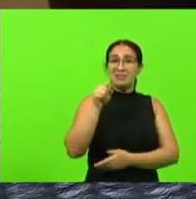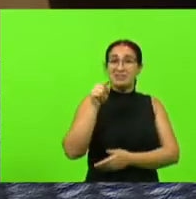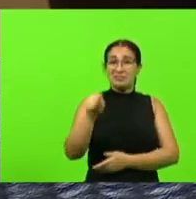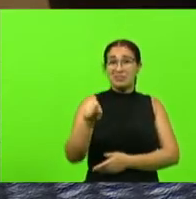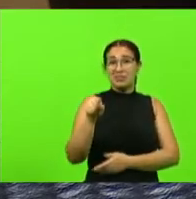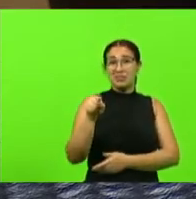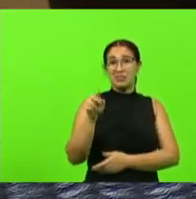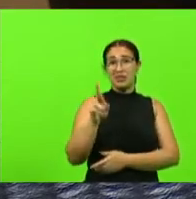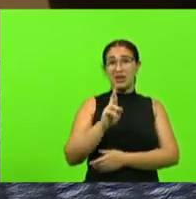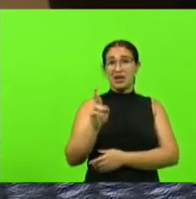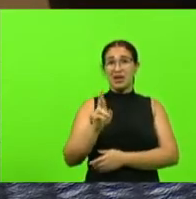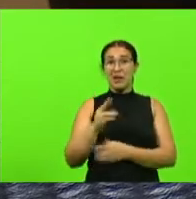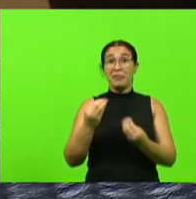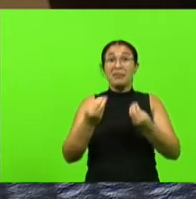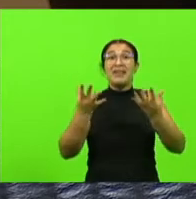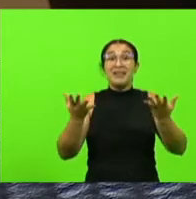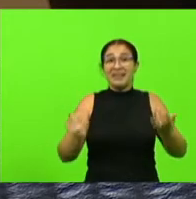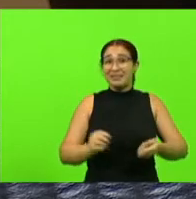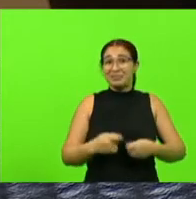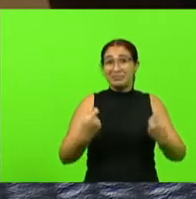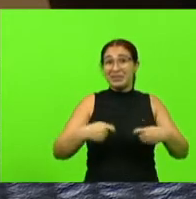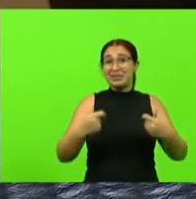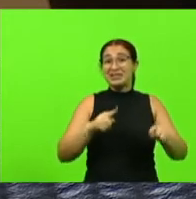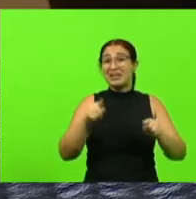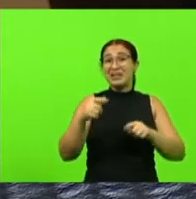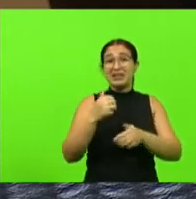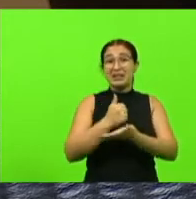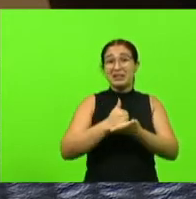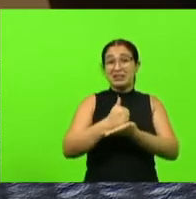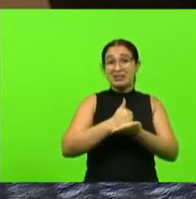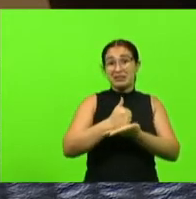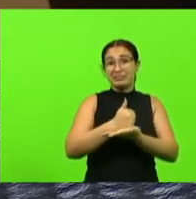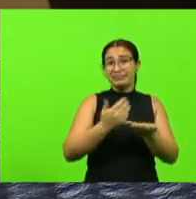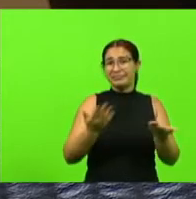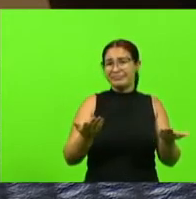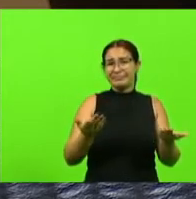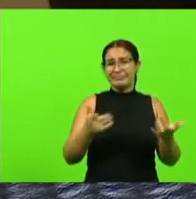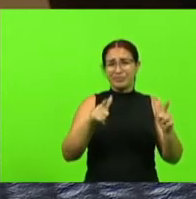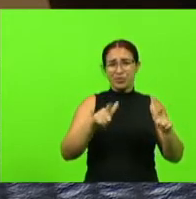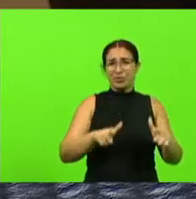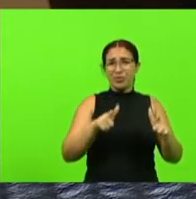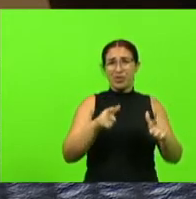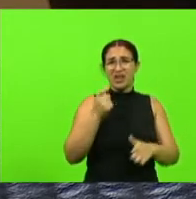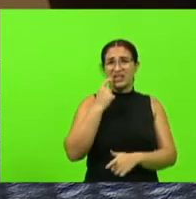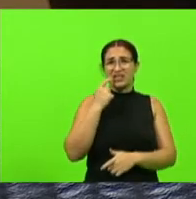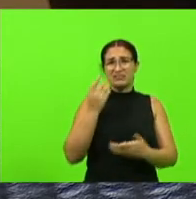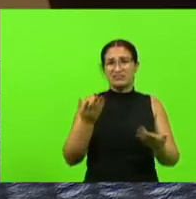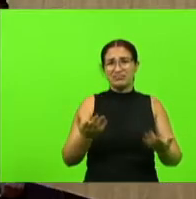não sei para que que vai precisar de um farmacêutico numa loja de dentária é lamentável